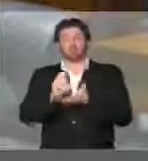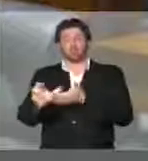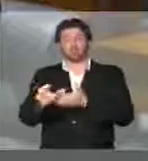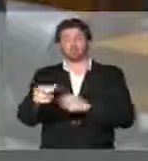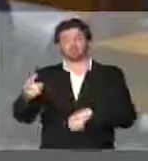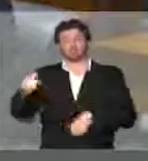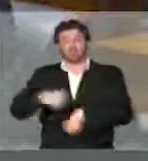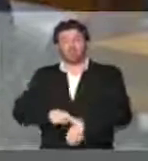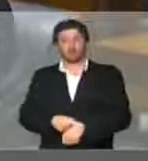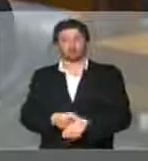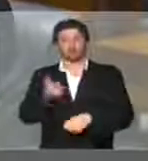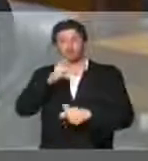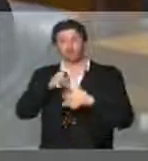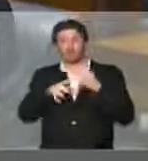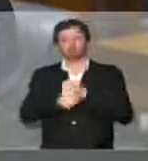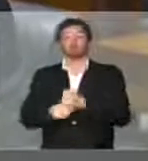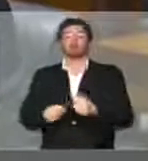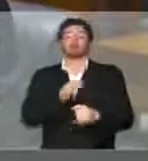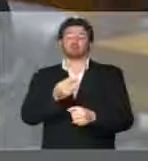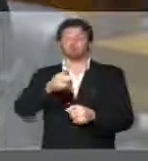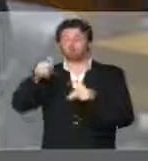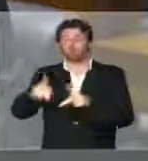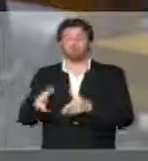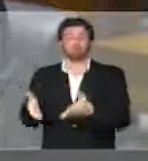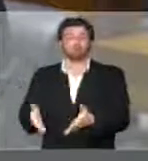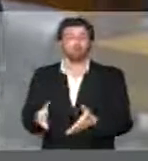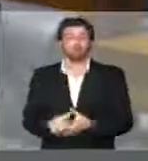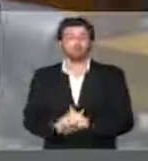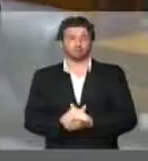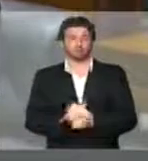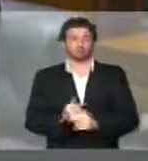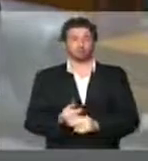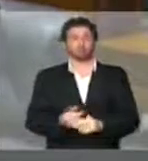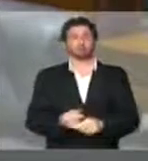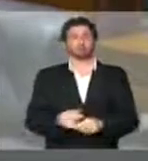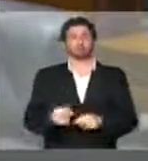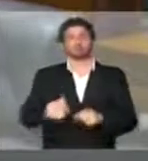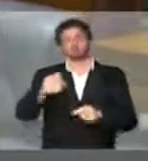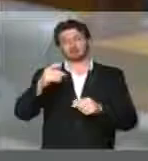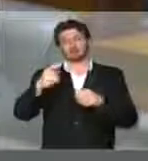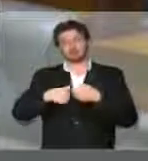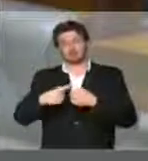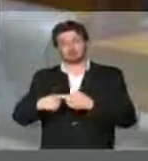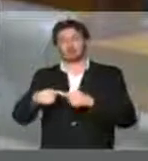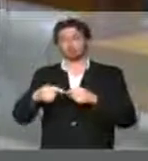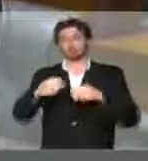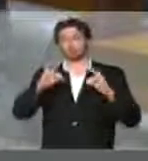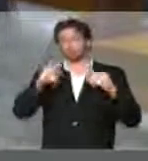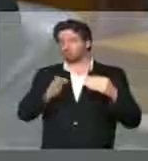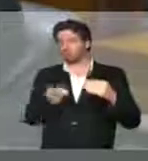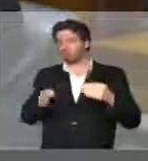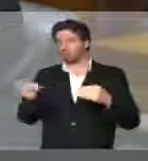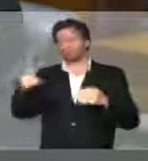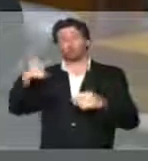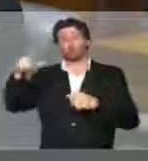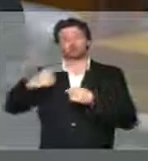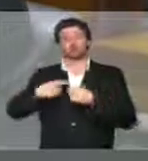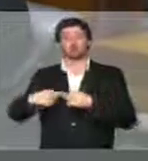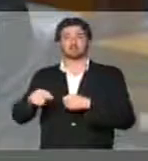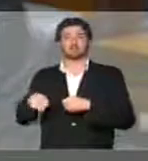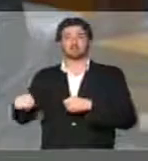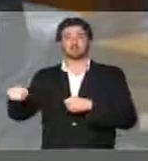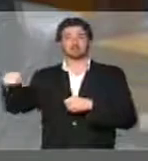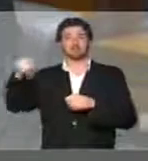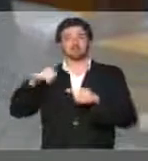para recuperar as condições de vida digna para aquele povo de Mariana, dos distritos, dos povoados e até de cidades vizinhas